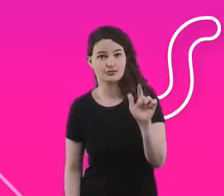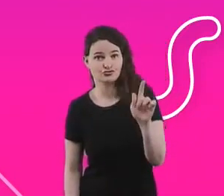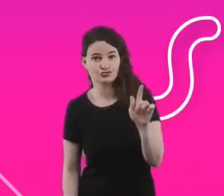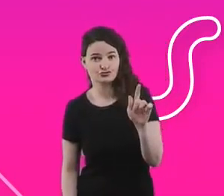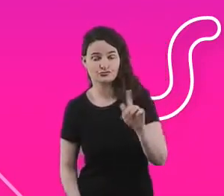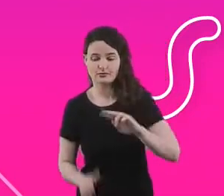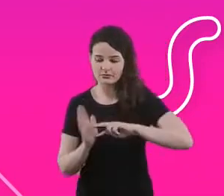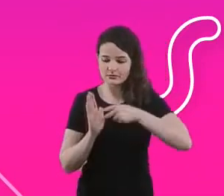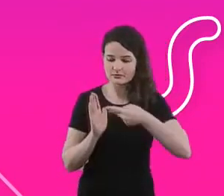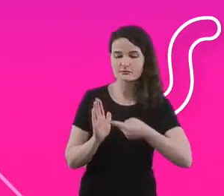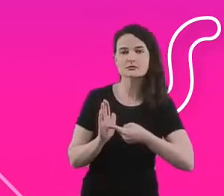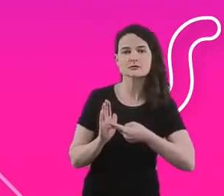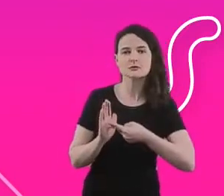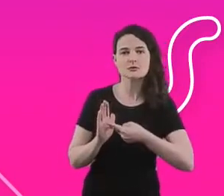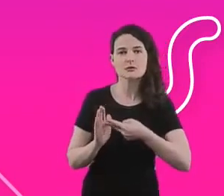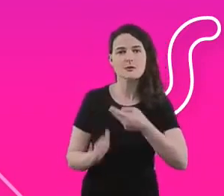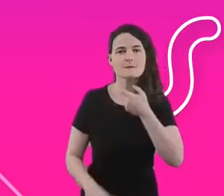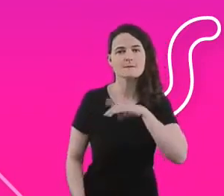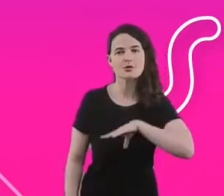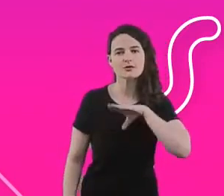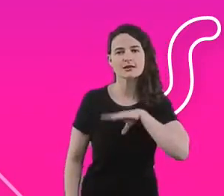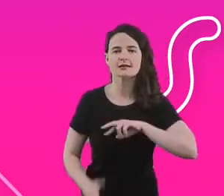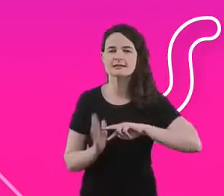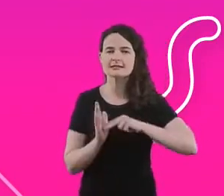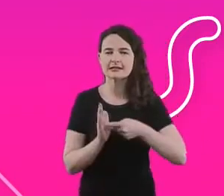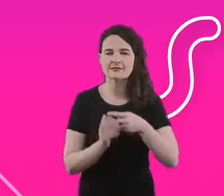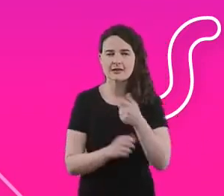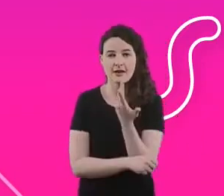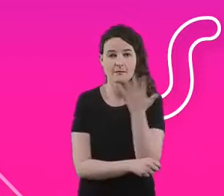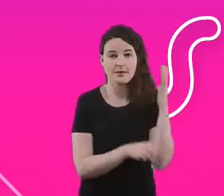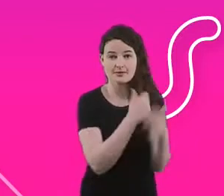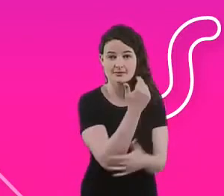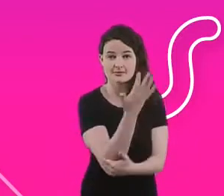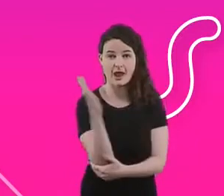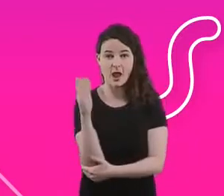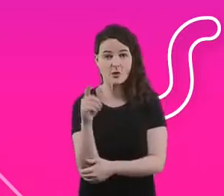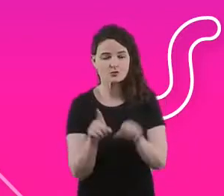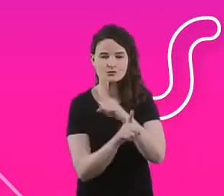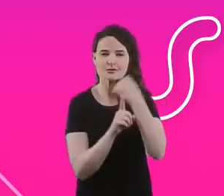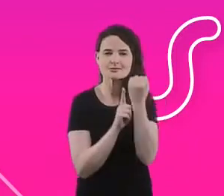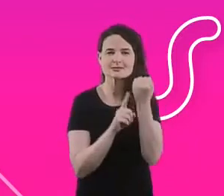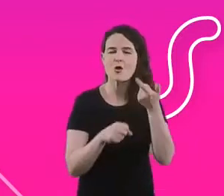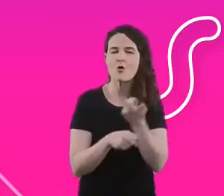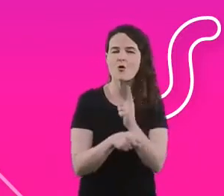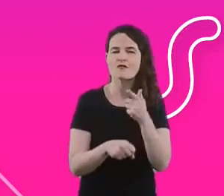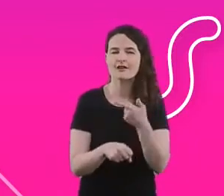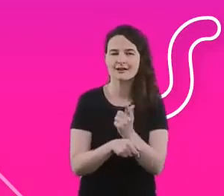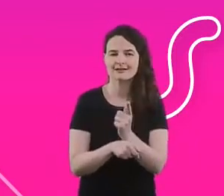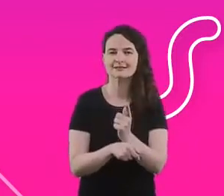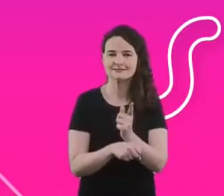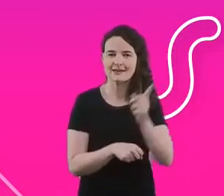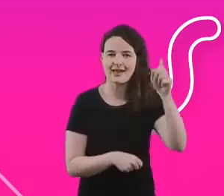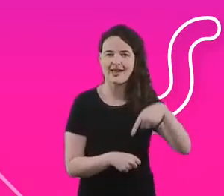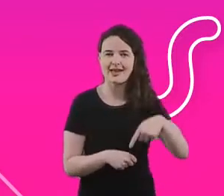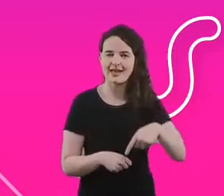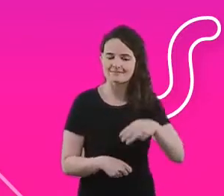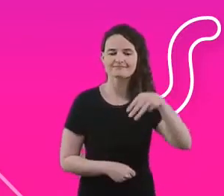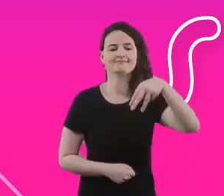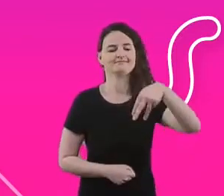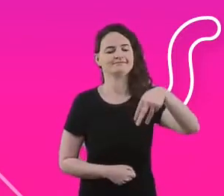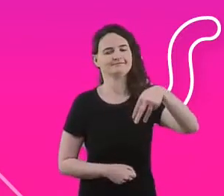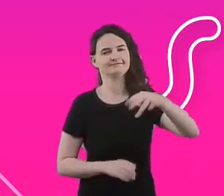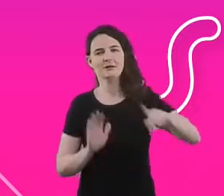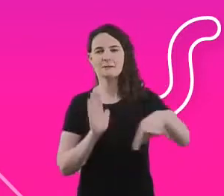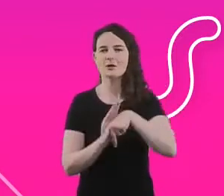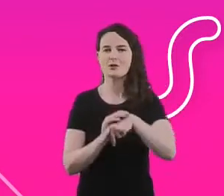ASG, que é ambiental, social e governança, que são vertentes que compõem o a gente chama de tripé da sustentabilidade. O assunto é uma